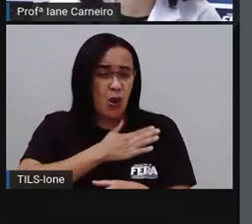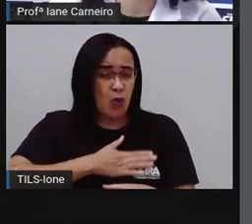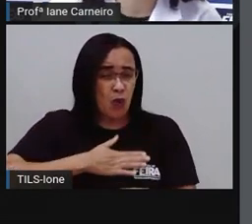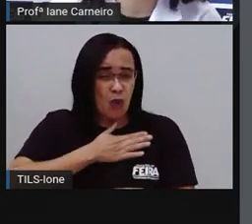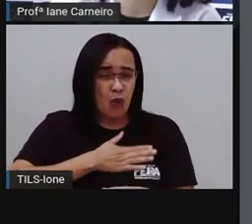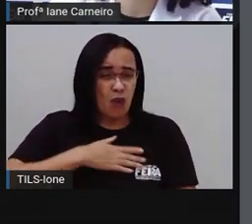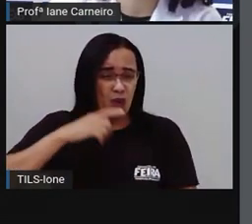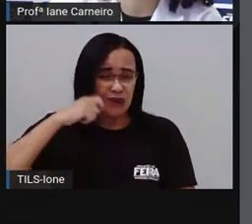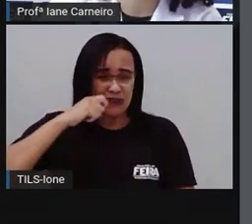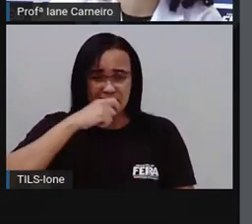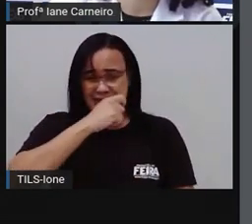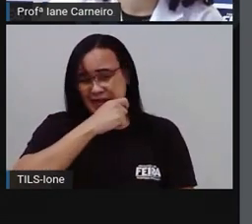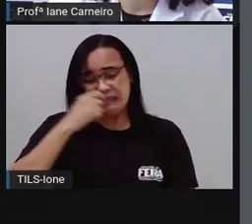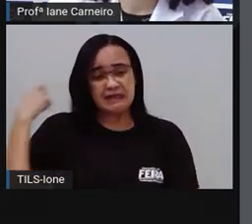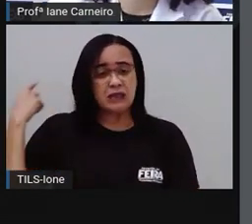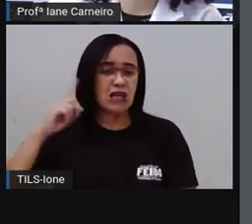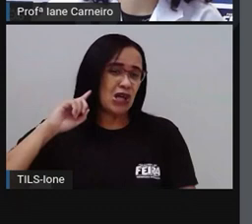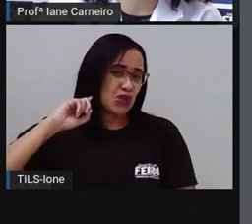sujos.